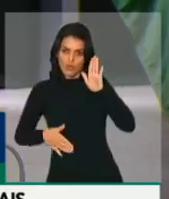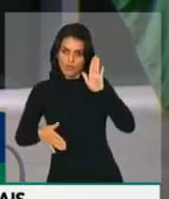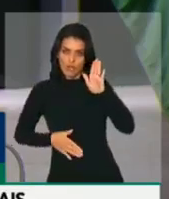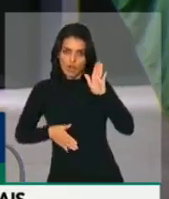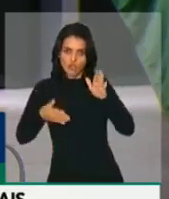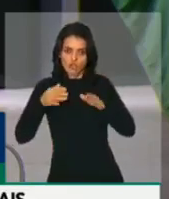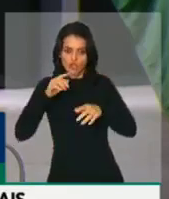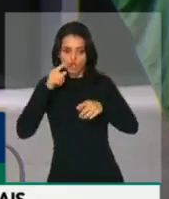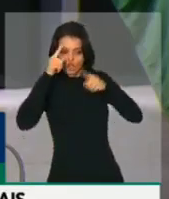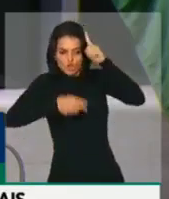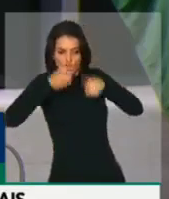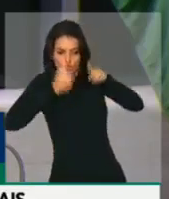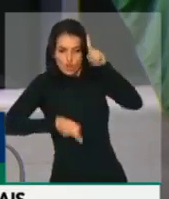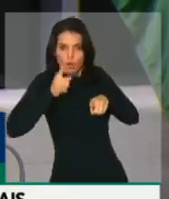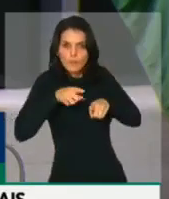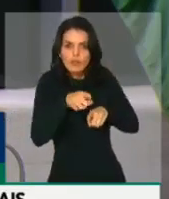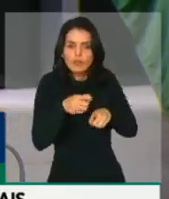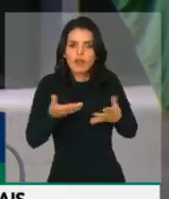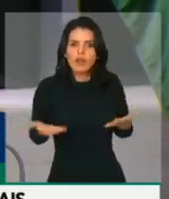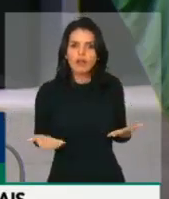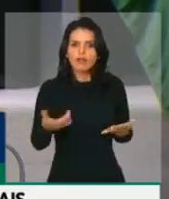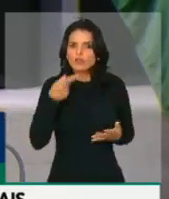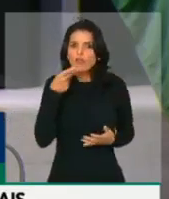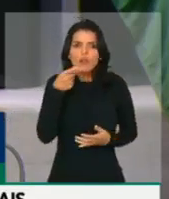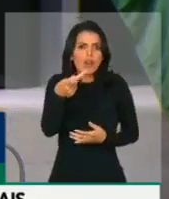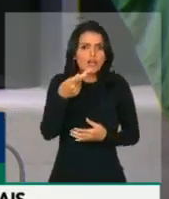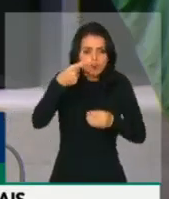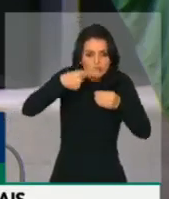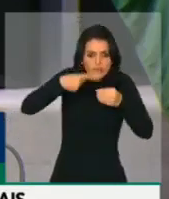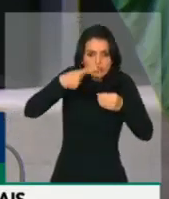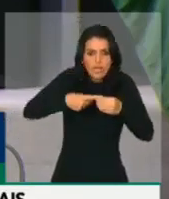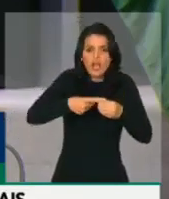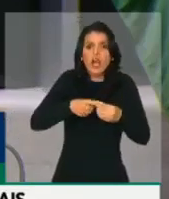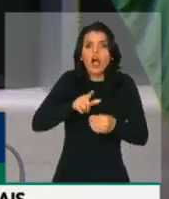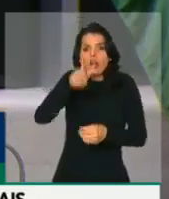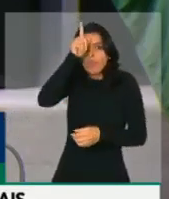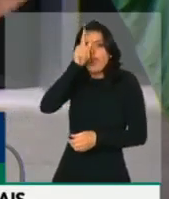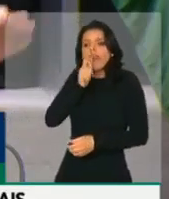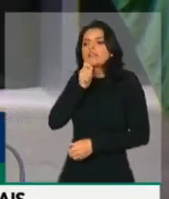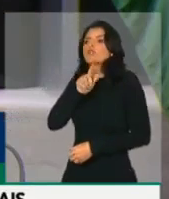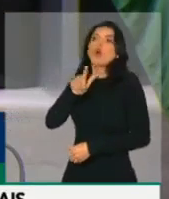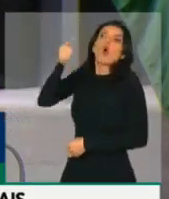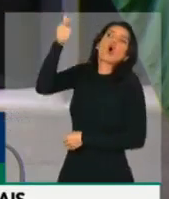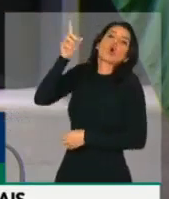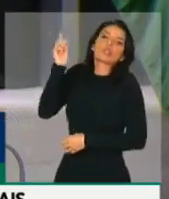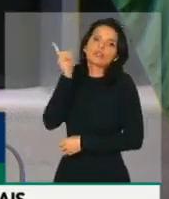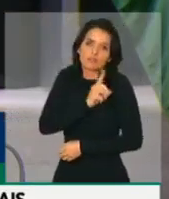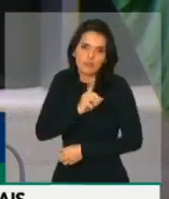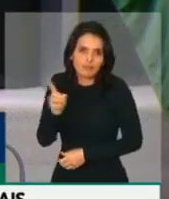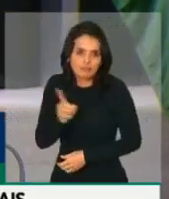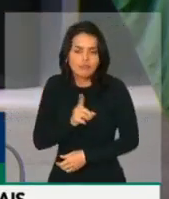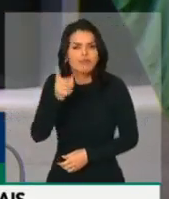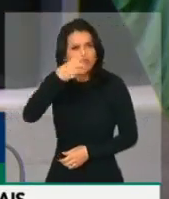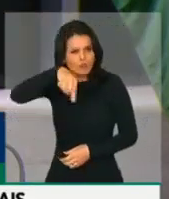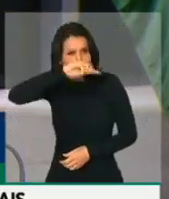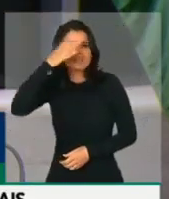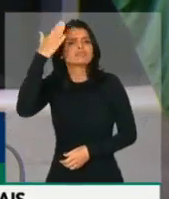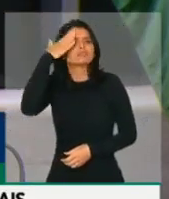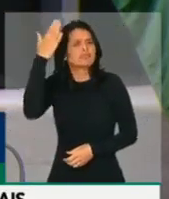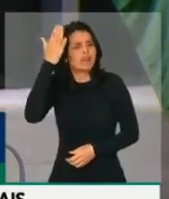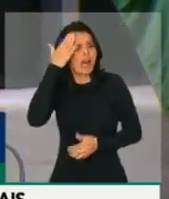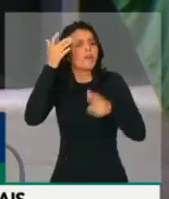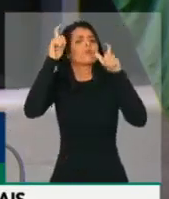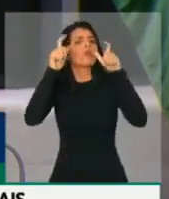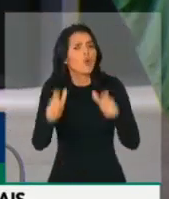do Rio de Janeiro. Eu não estou falando de uma cidade desconhecida. Eu não estou falando de uma cidade que ninguém aqui sabe onde é, ou ninguém aqui